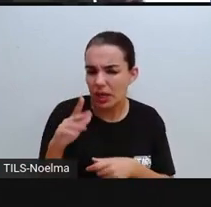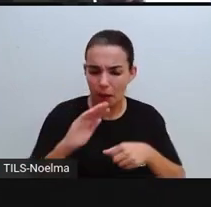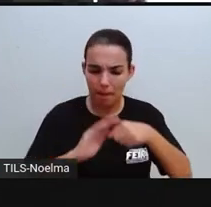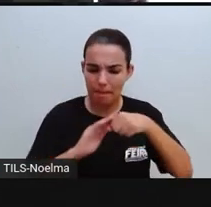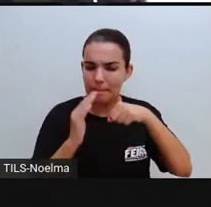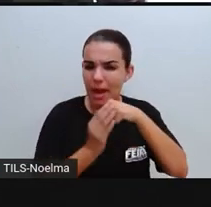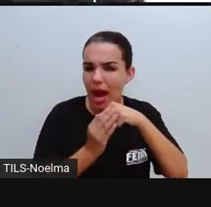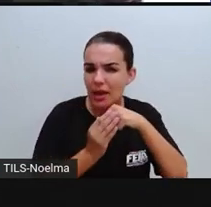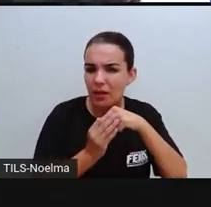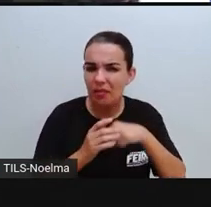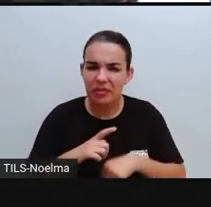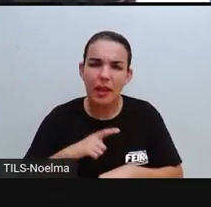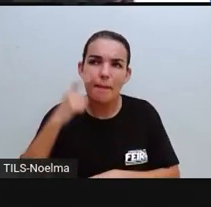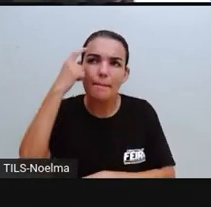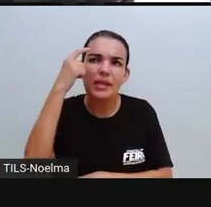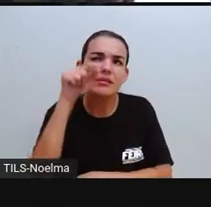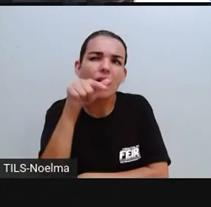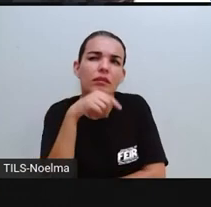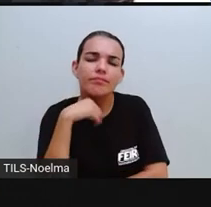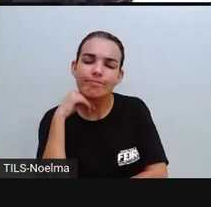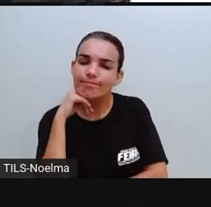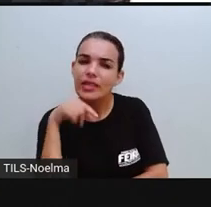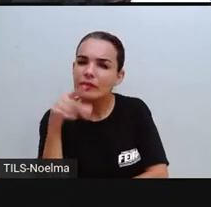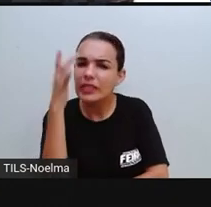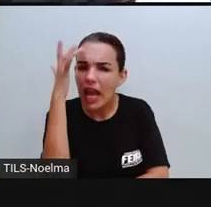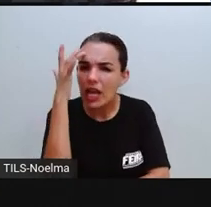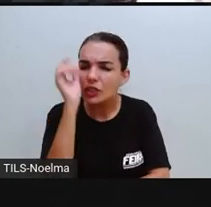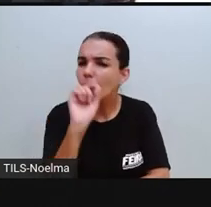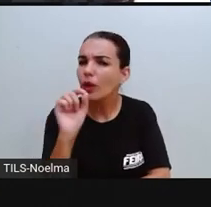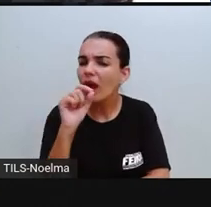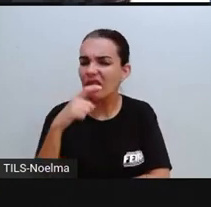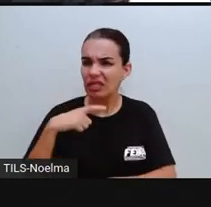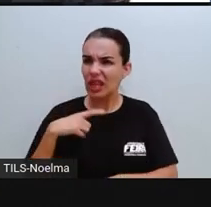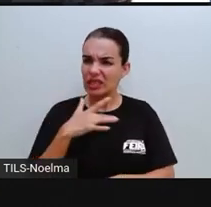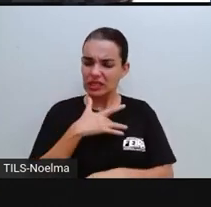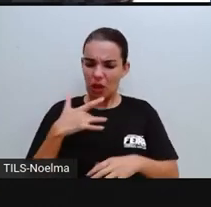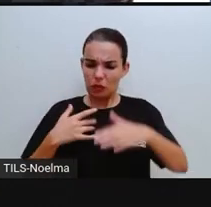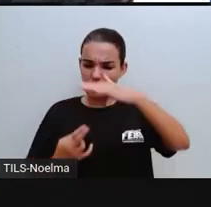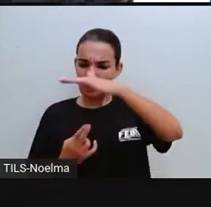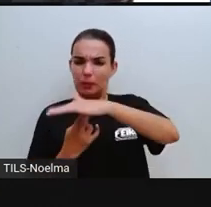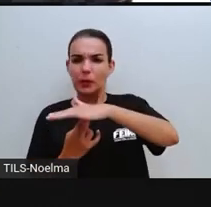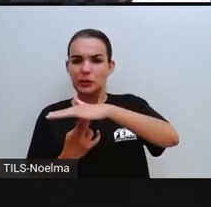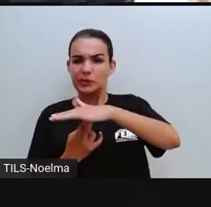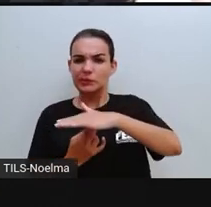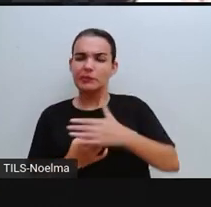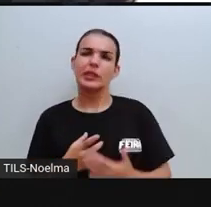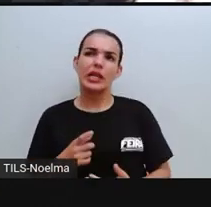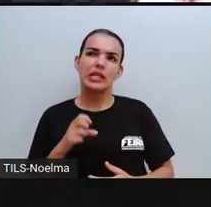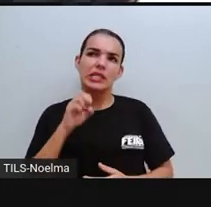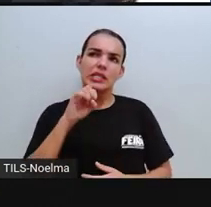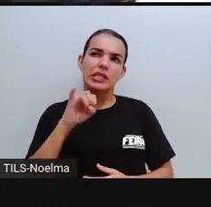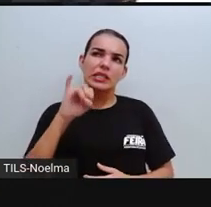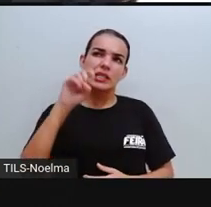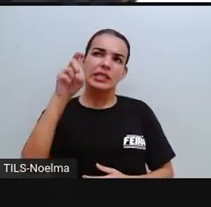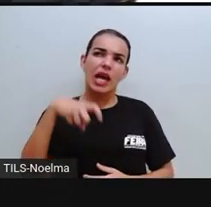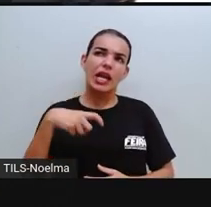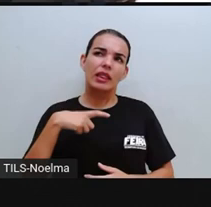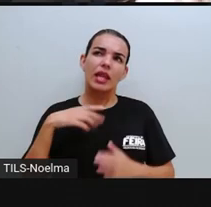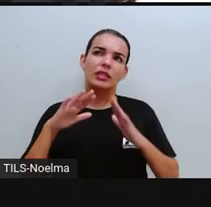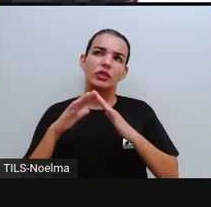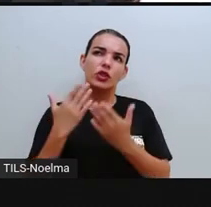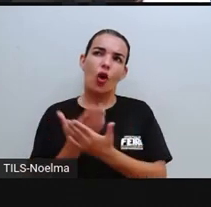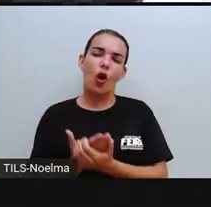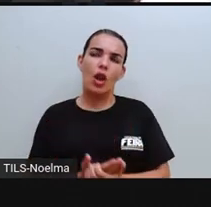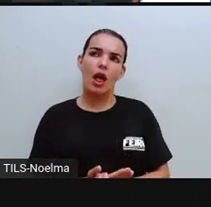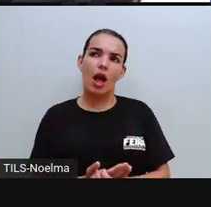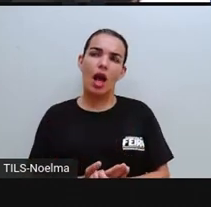públicos? Pensa aí um pouquinho, que vocês acham? Será que tem postos de saúde? Será que tem escolas? O que